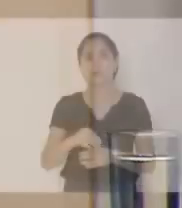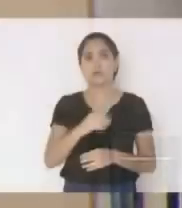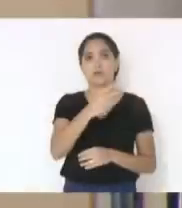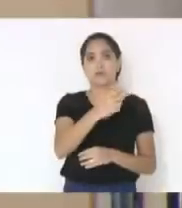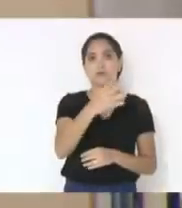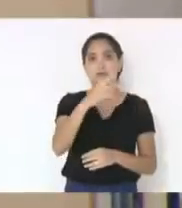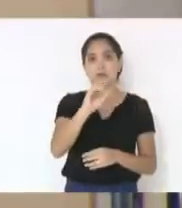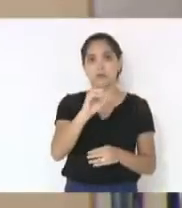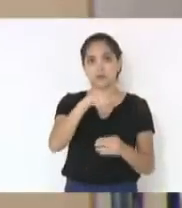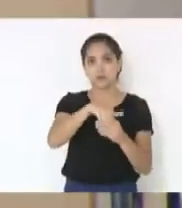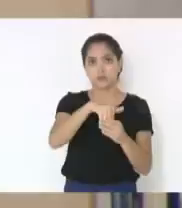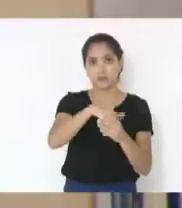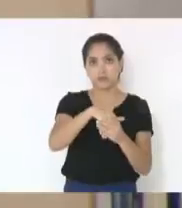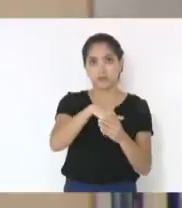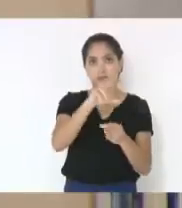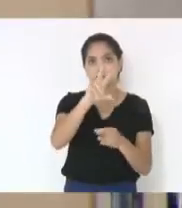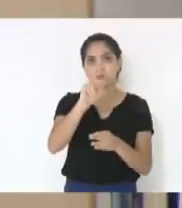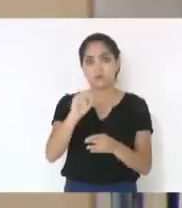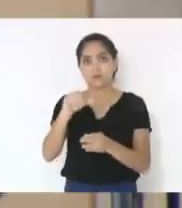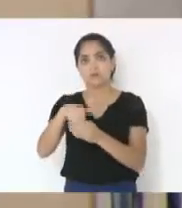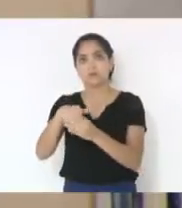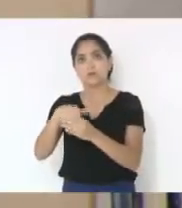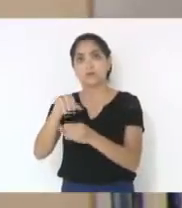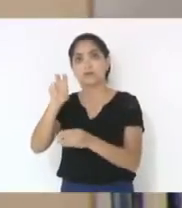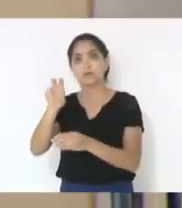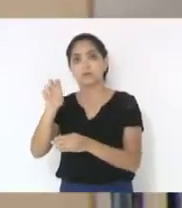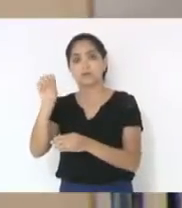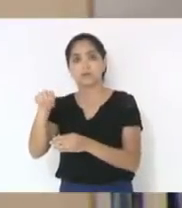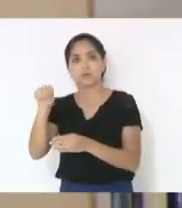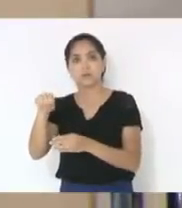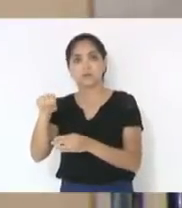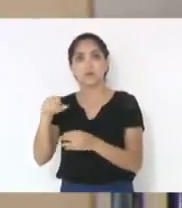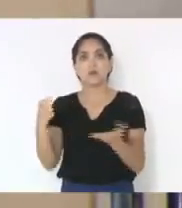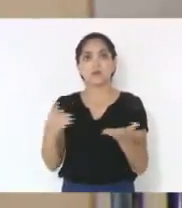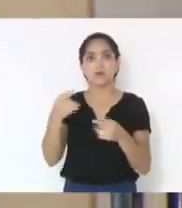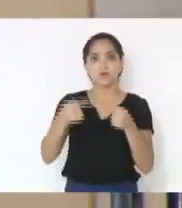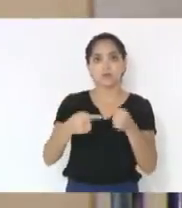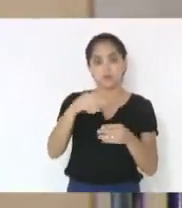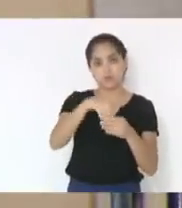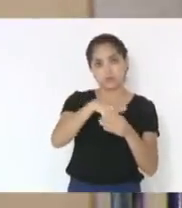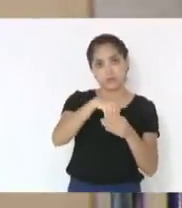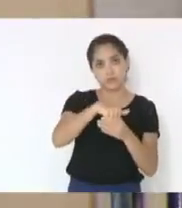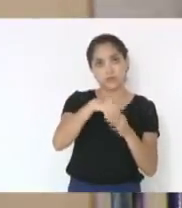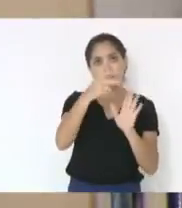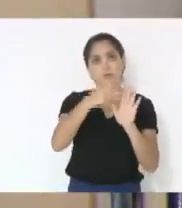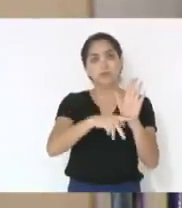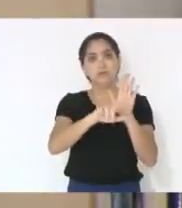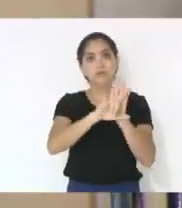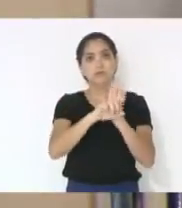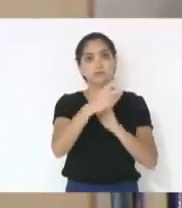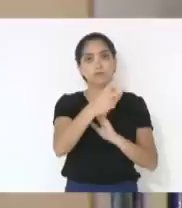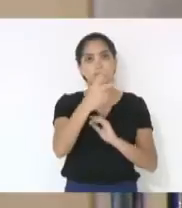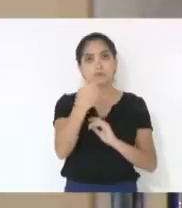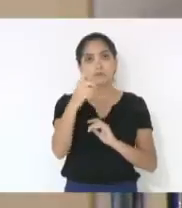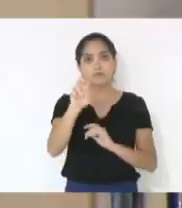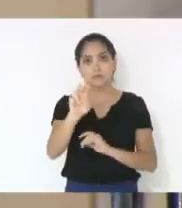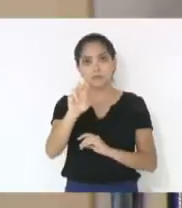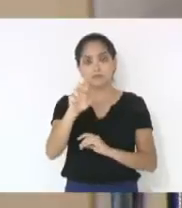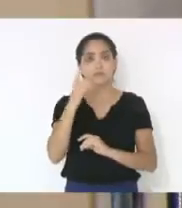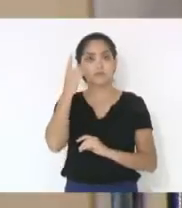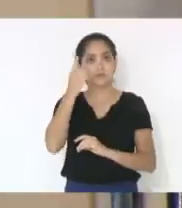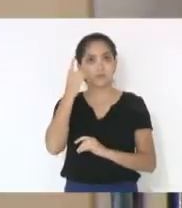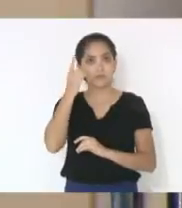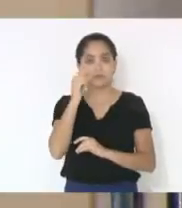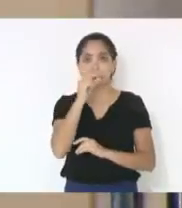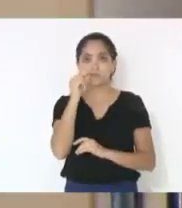20 votos, não, 5, sim. Discussão e votação em segundo turno ao projeto de lei 215, deputado Ircê Odrech.